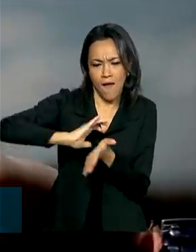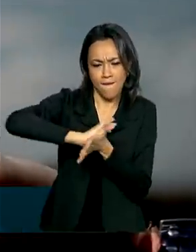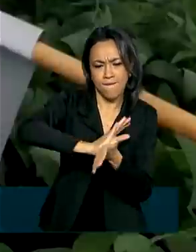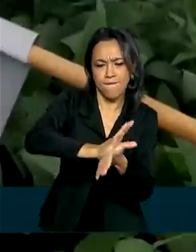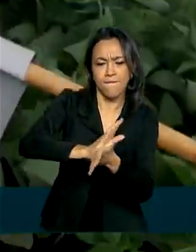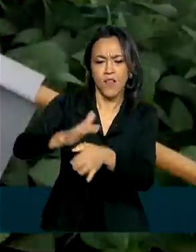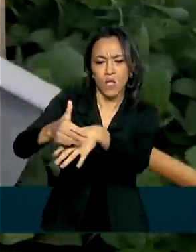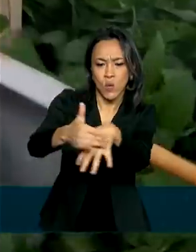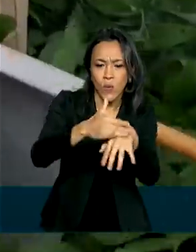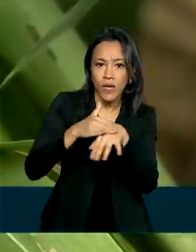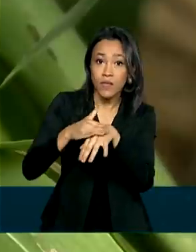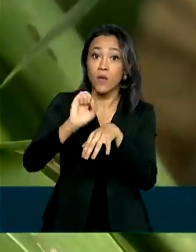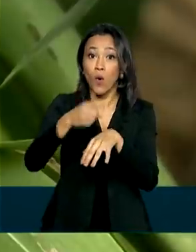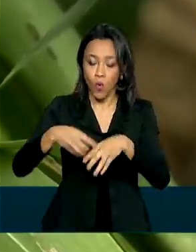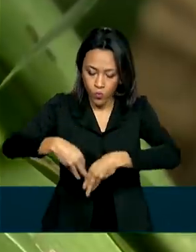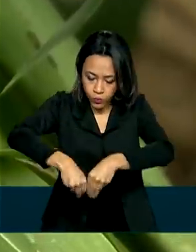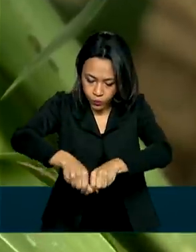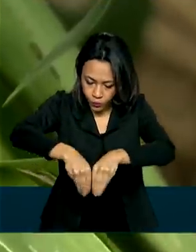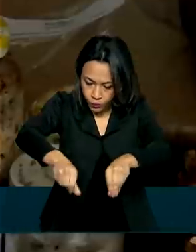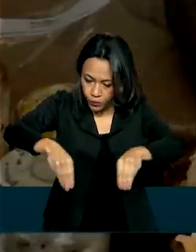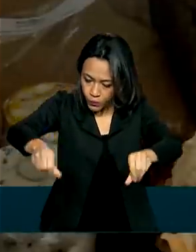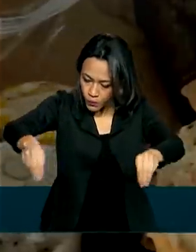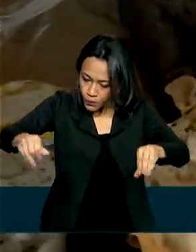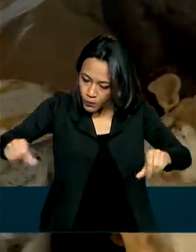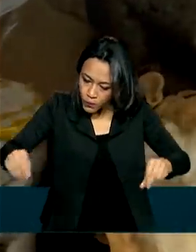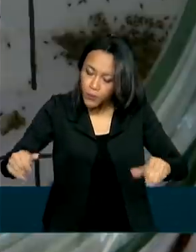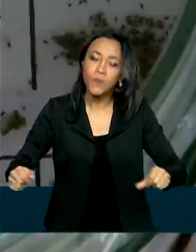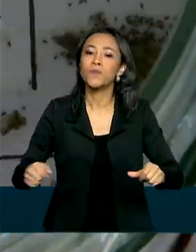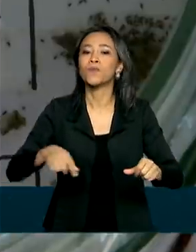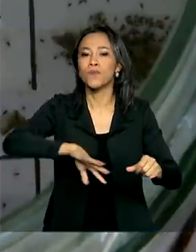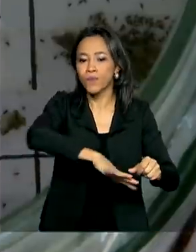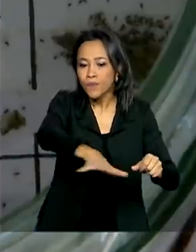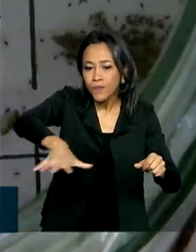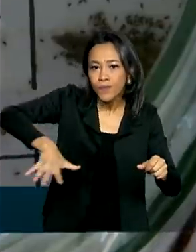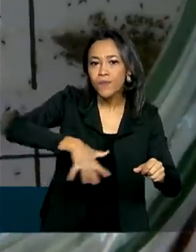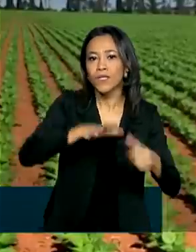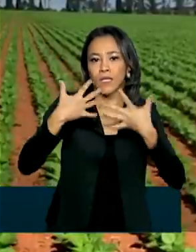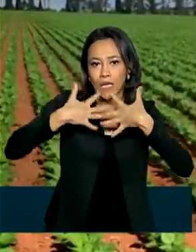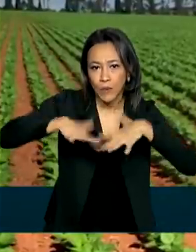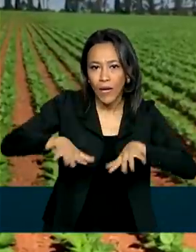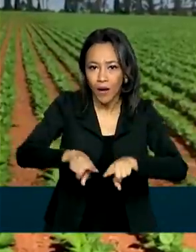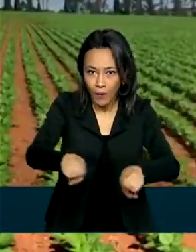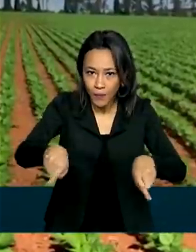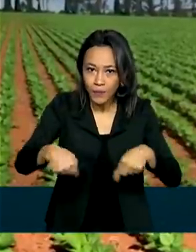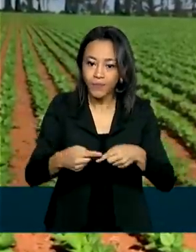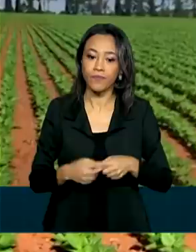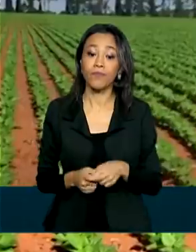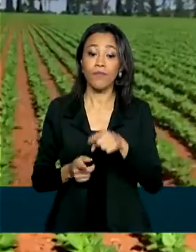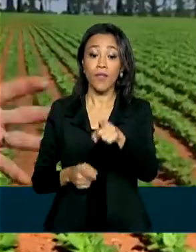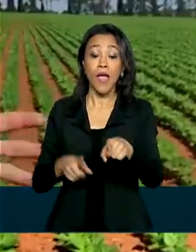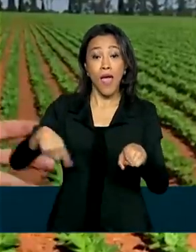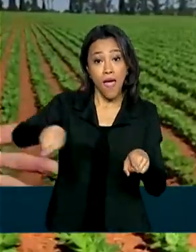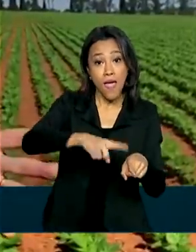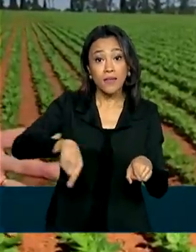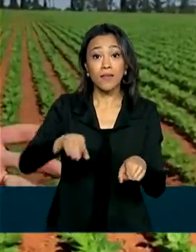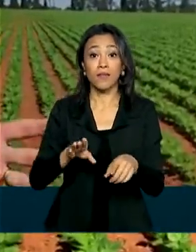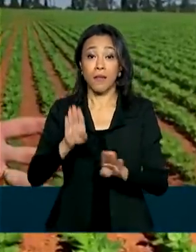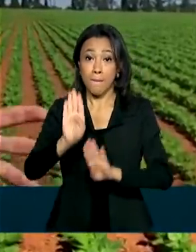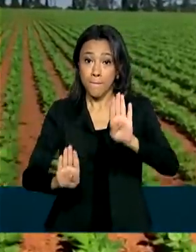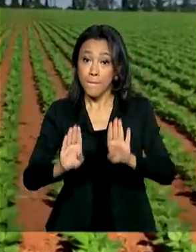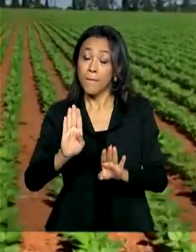naturais ou adubar a terra com fungos, bactérias e orgânicos. Essas bactérias vão estimular